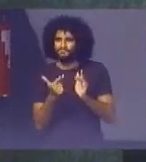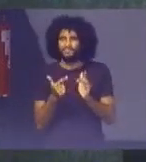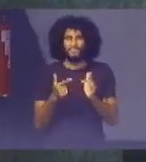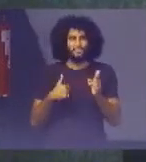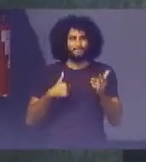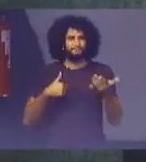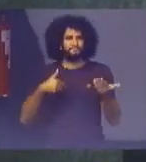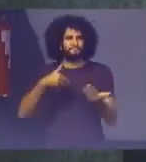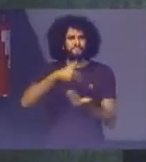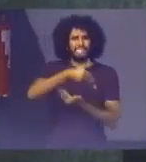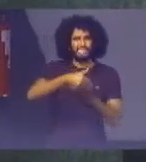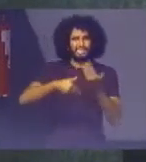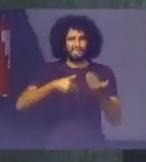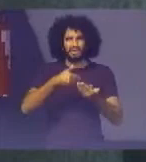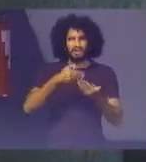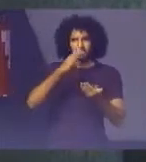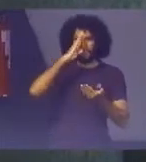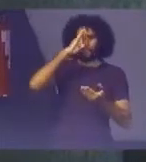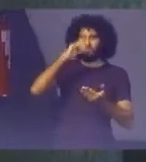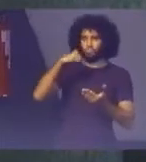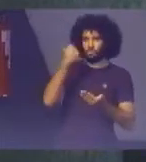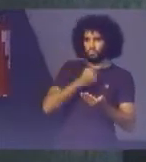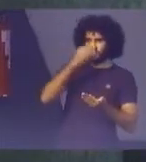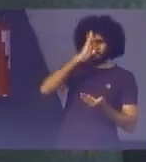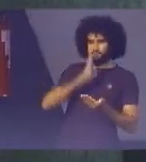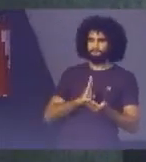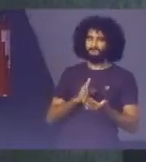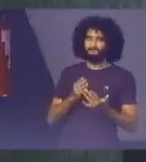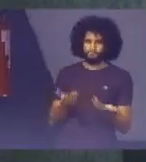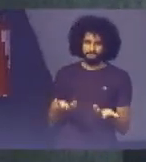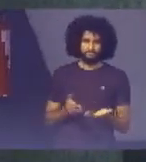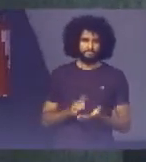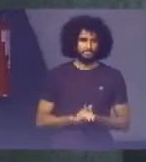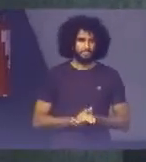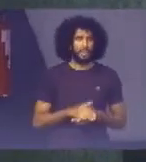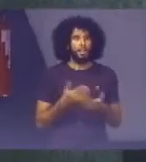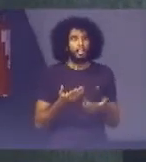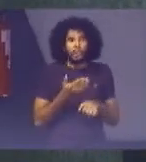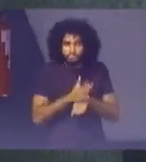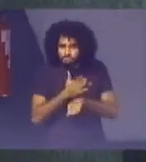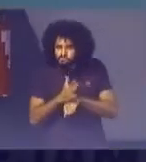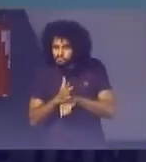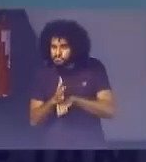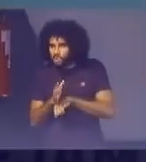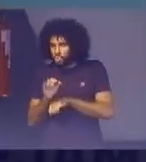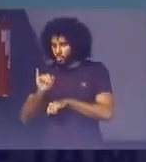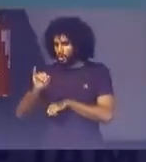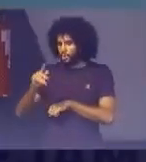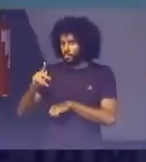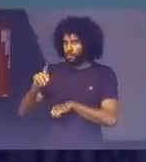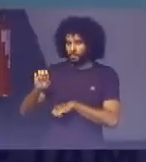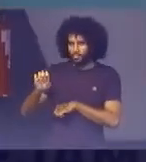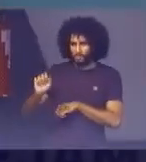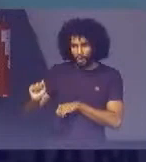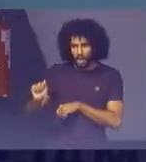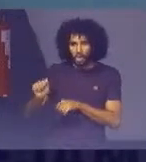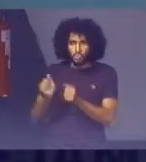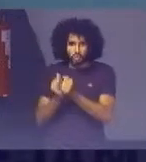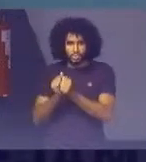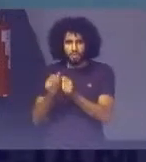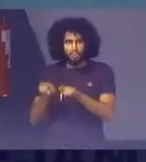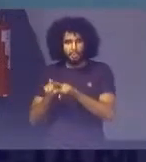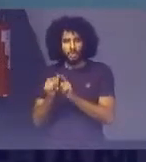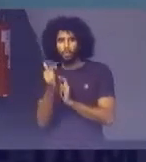prioridades Então esse Foi o exercício Que o IPEA Junto Todos esses órgãos